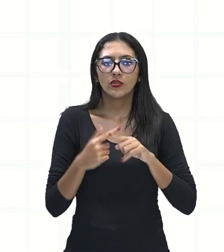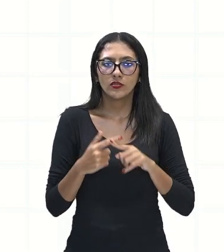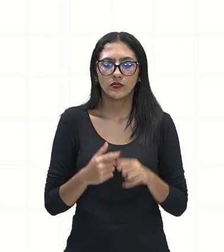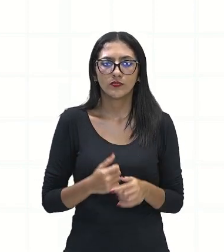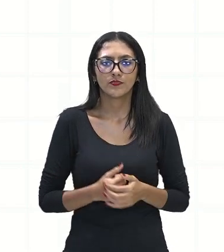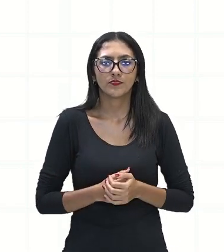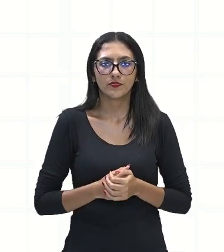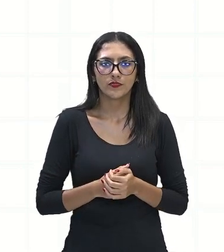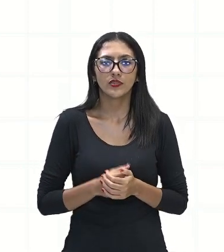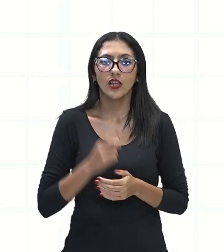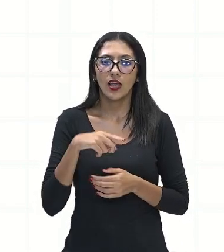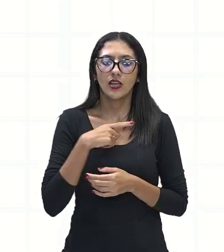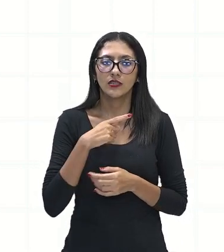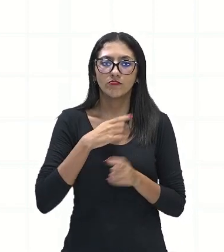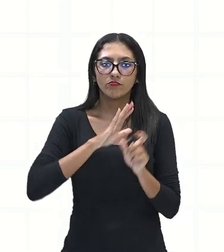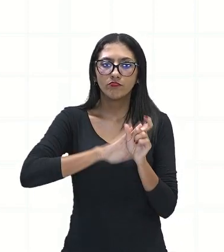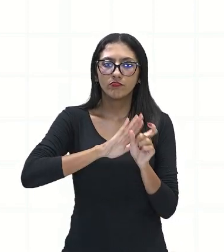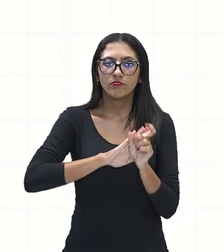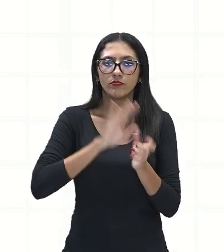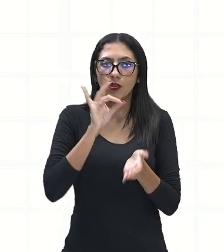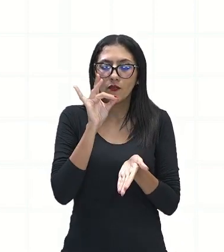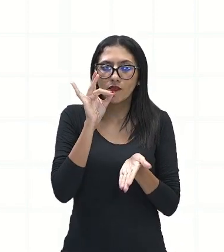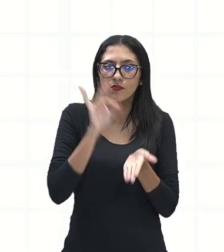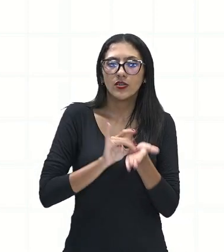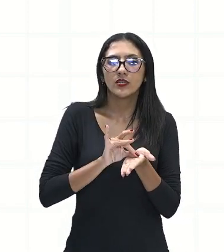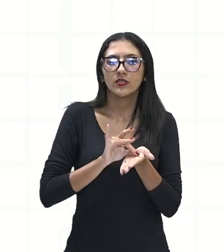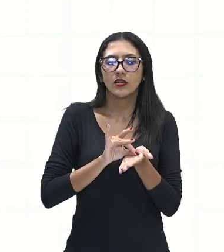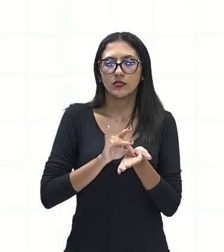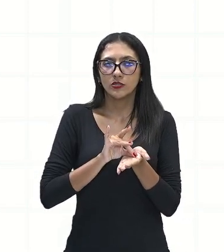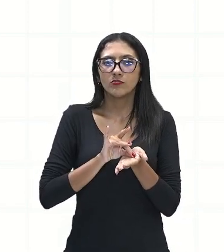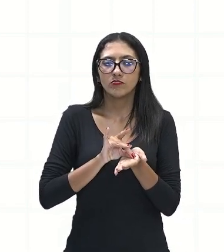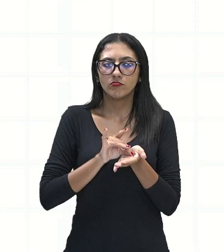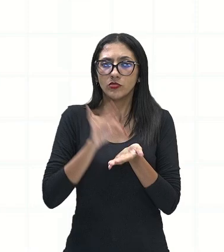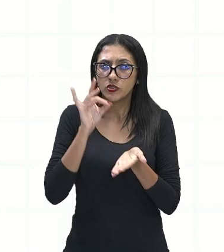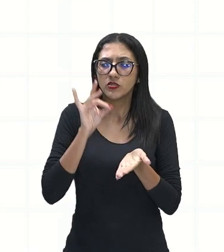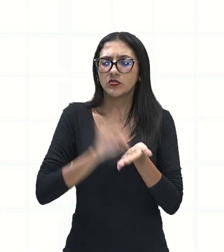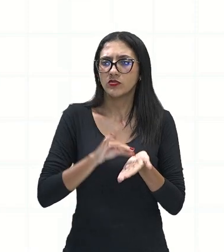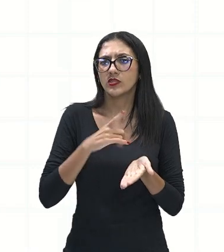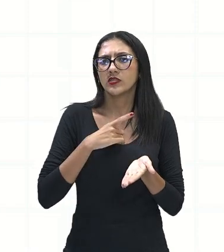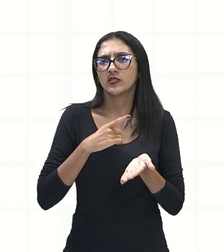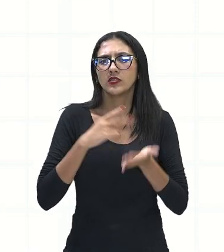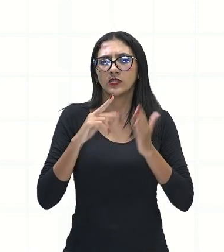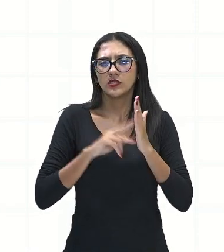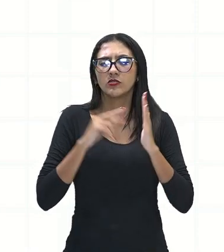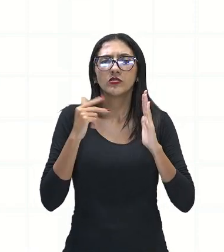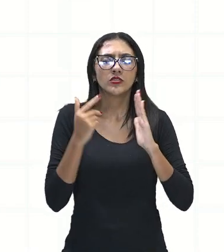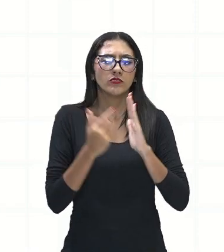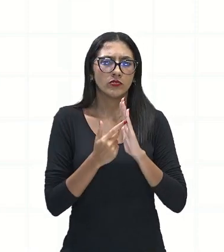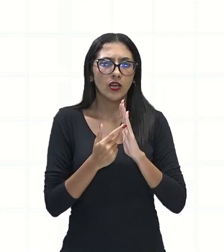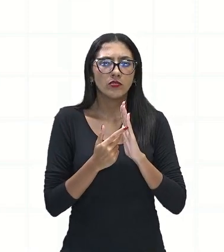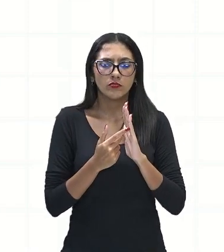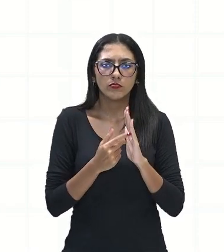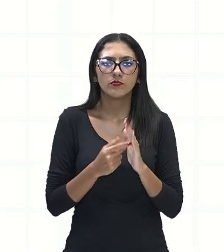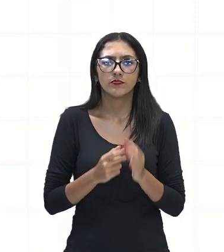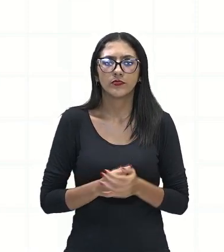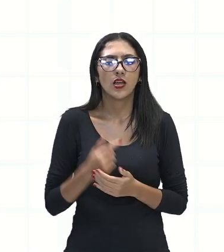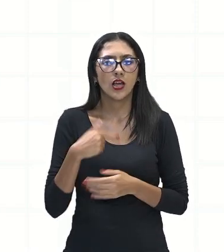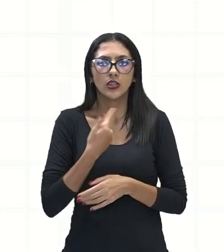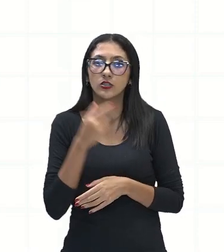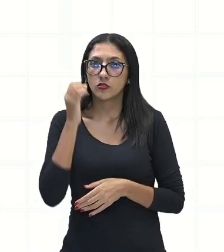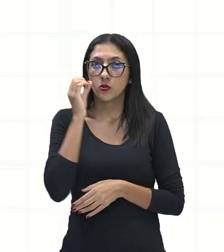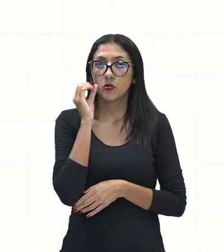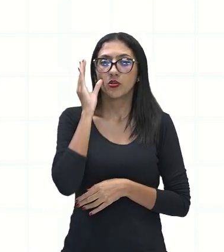Porque ele está no sentido da realidade. Daquilo que é de fato, né? Se a gente for olhar para a realidade, a gente vai constatar